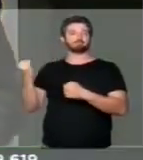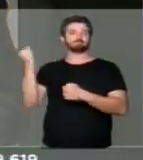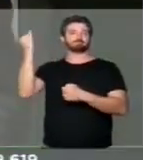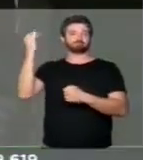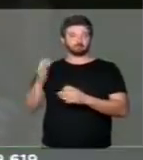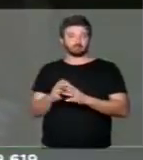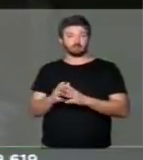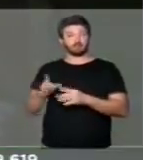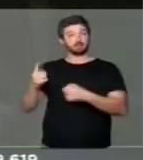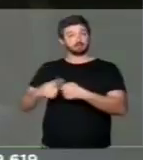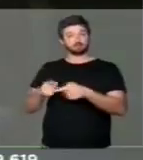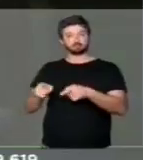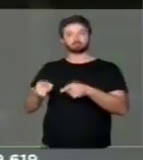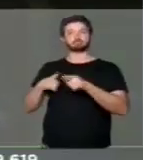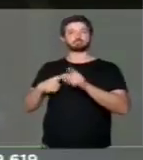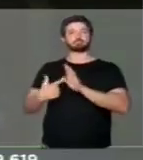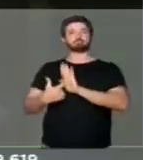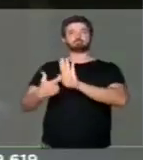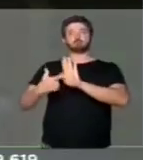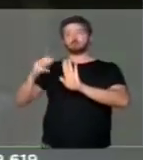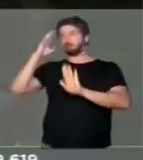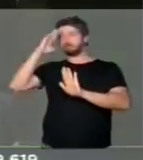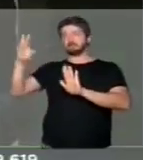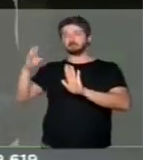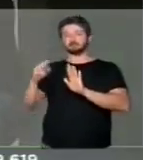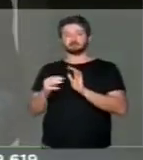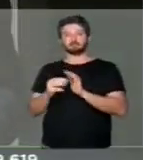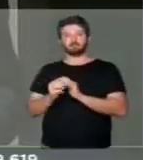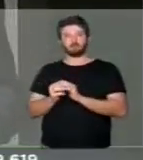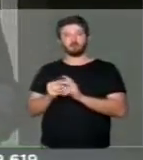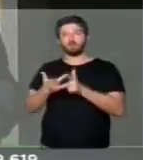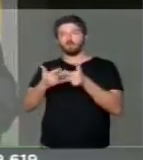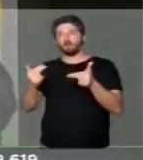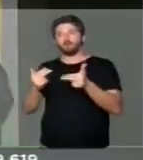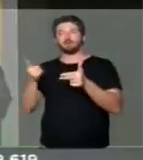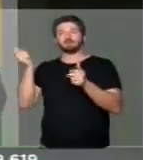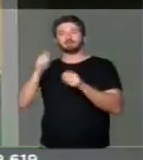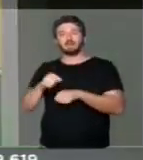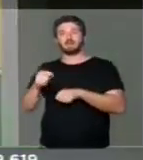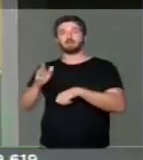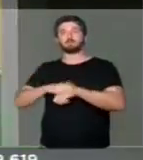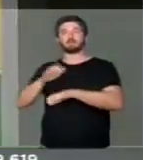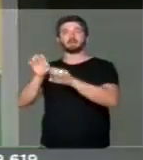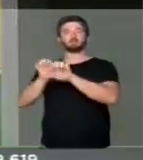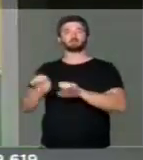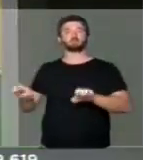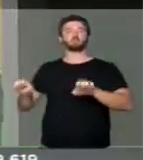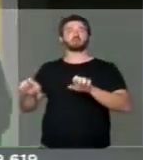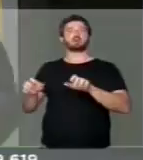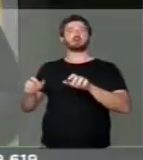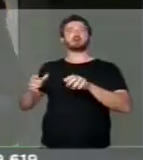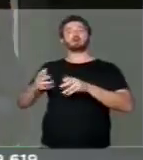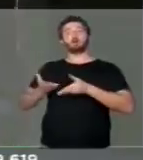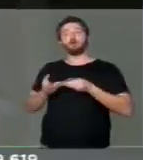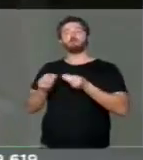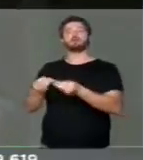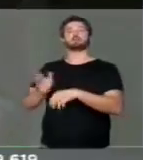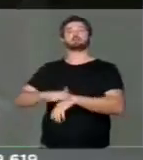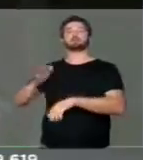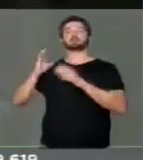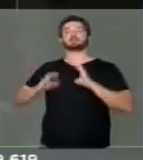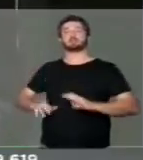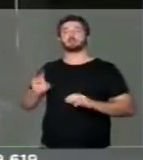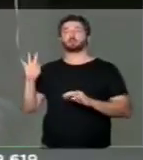O município se destacou e se desenvolve com ações que incrementam a infraestrutura e beneficiam todos os seus